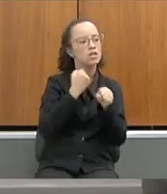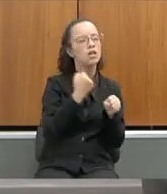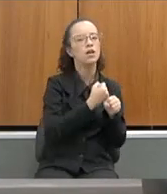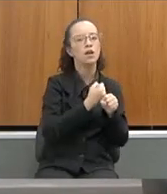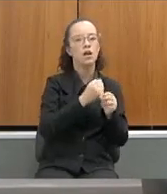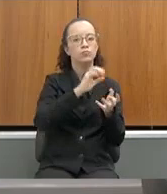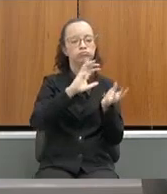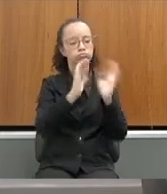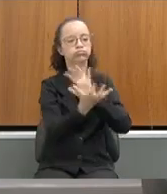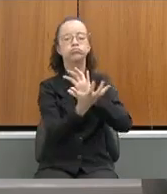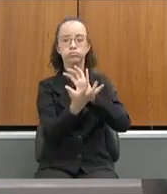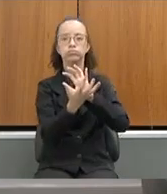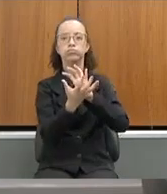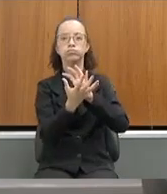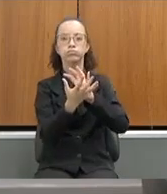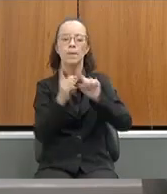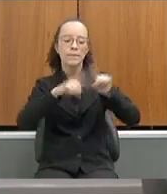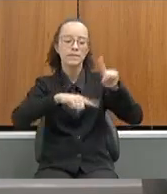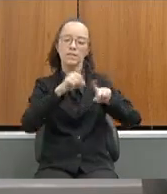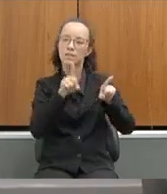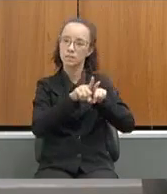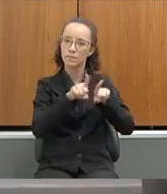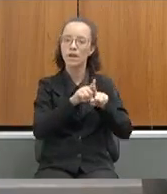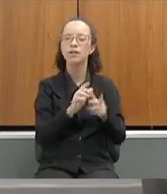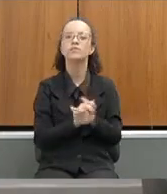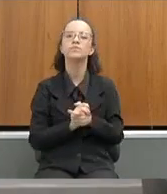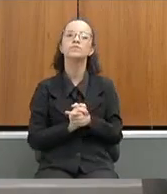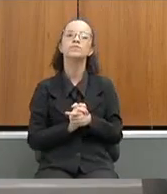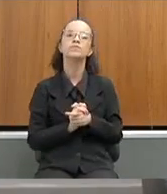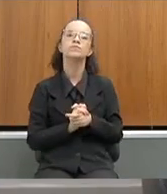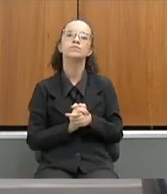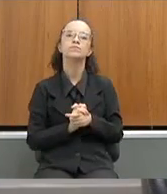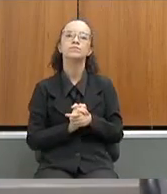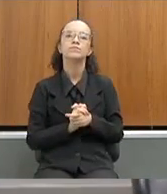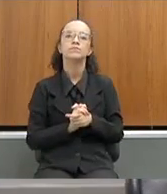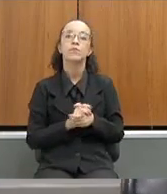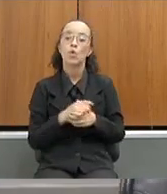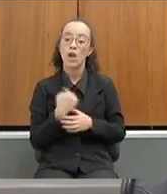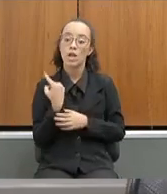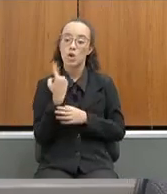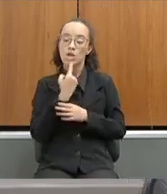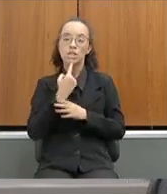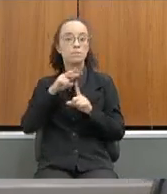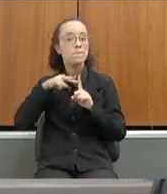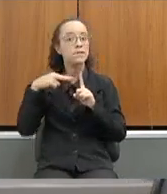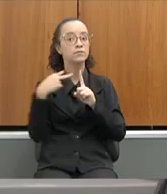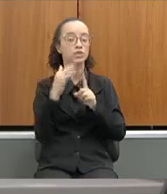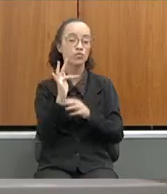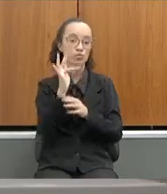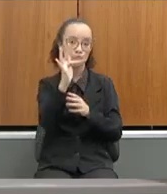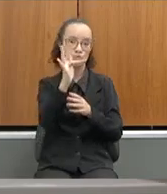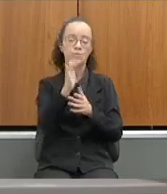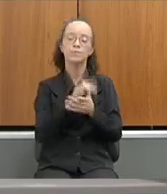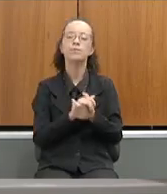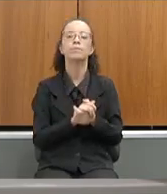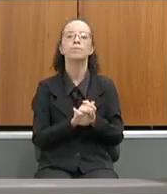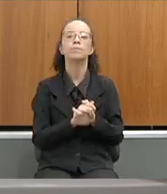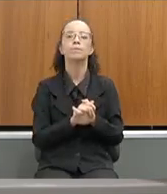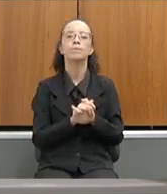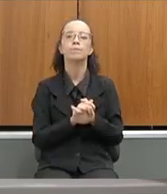e é essa a nossa perspectiva futura. Então,